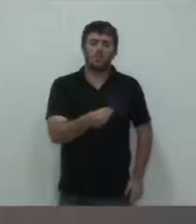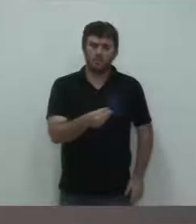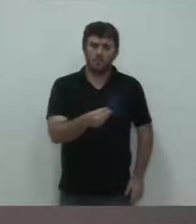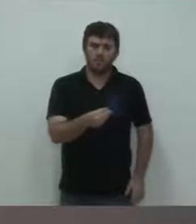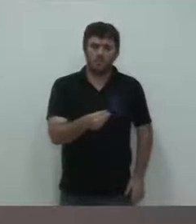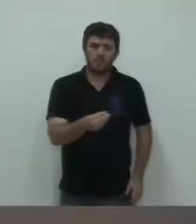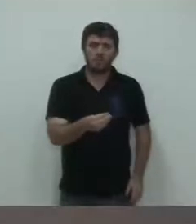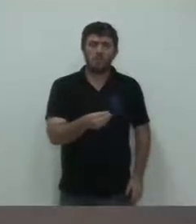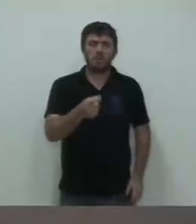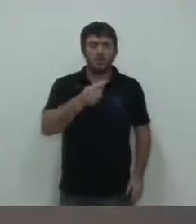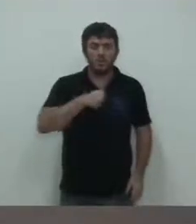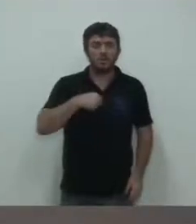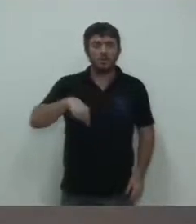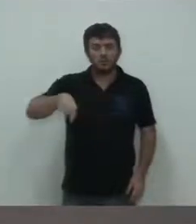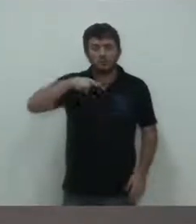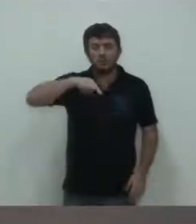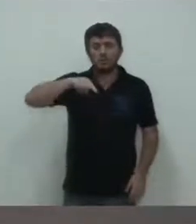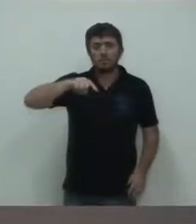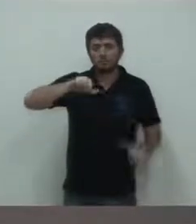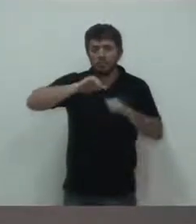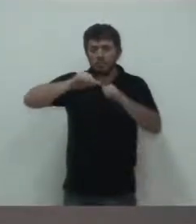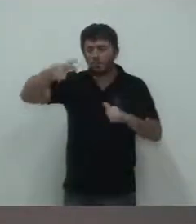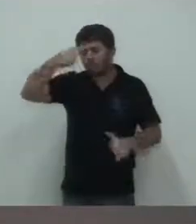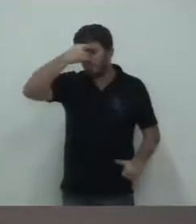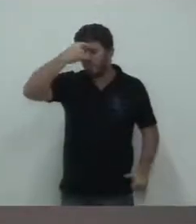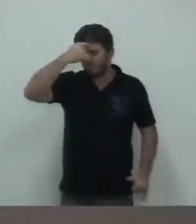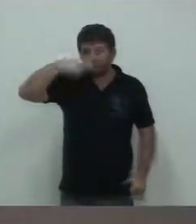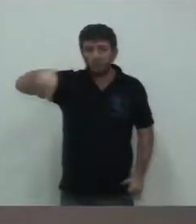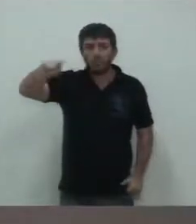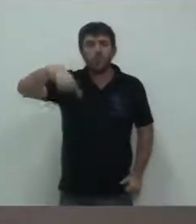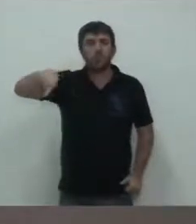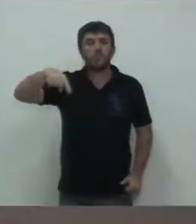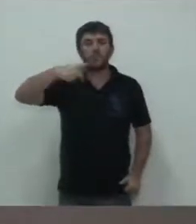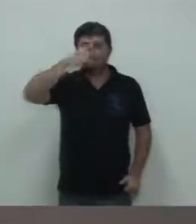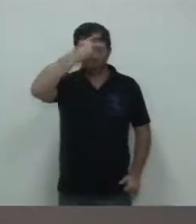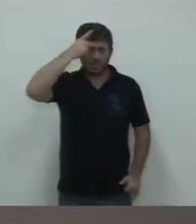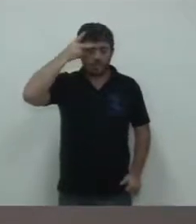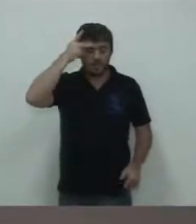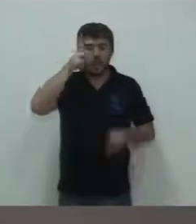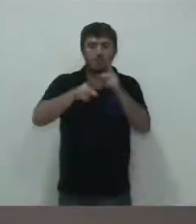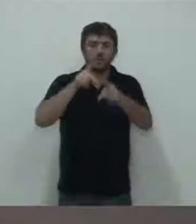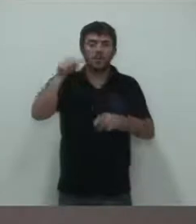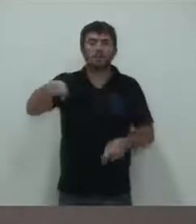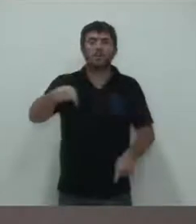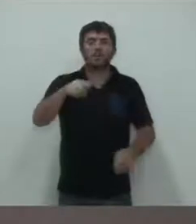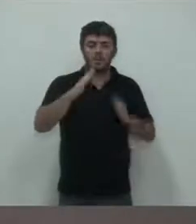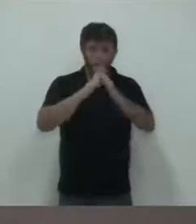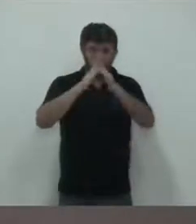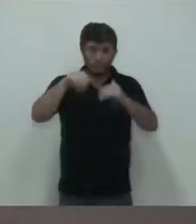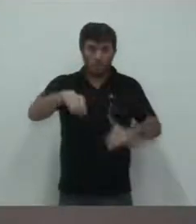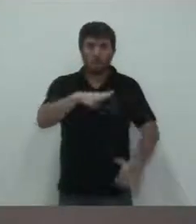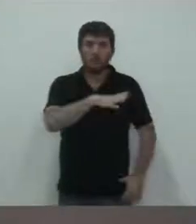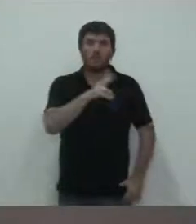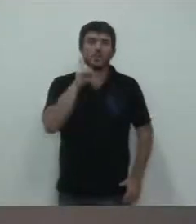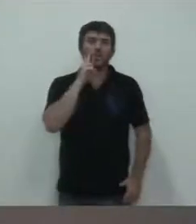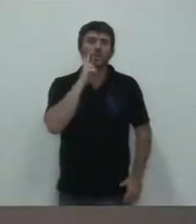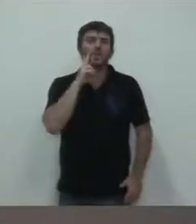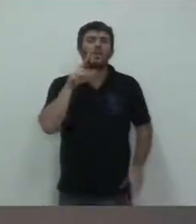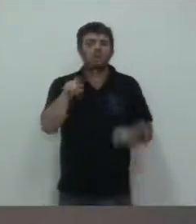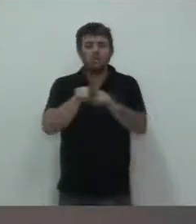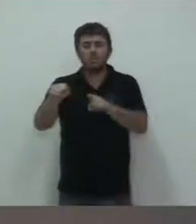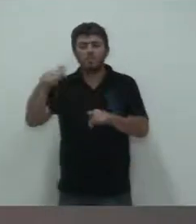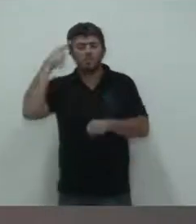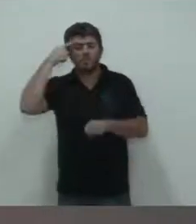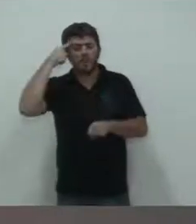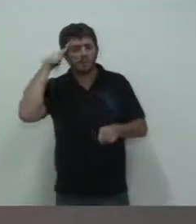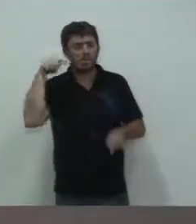Então eu peço aos cidadãos de Vinhedo que também pensem